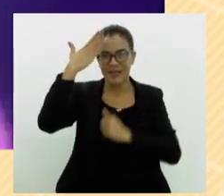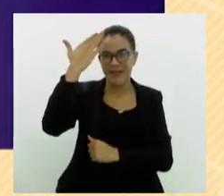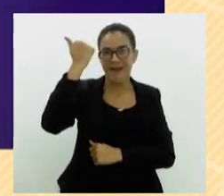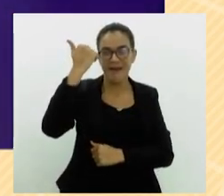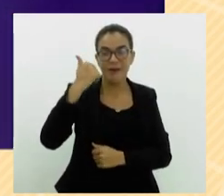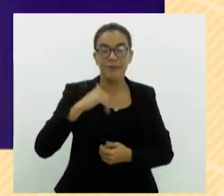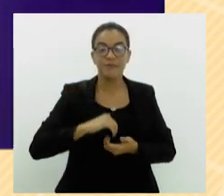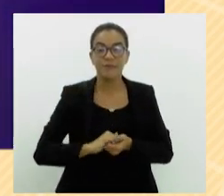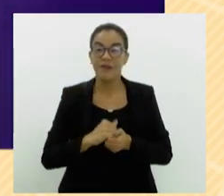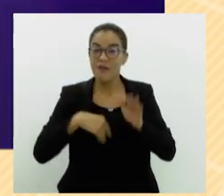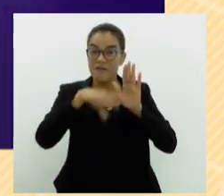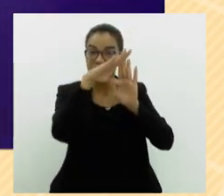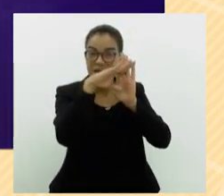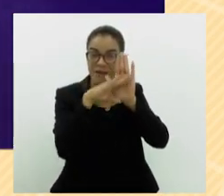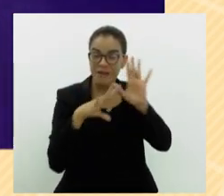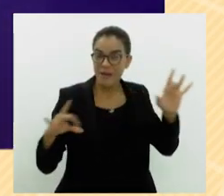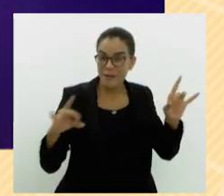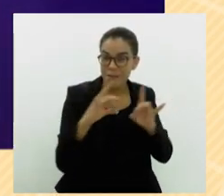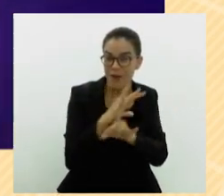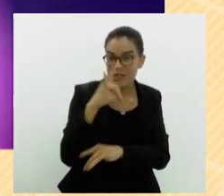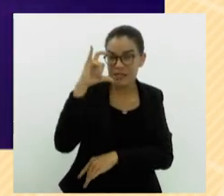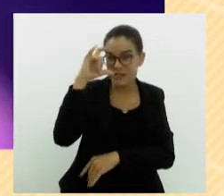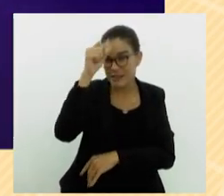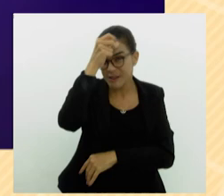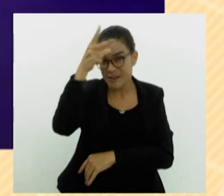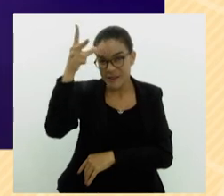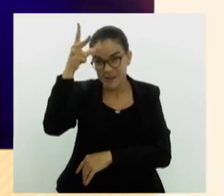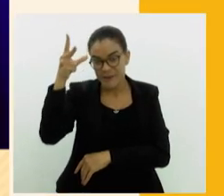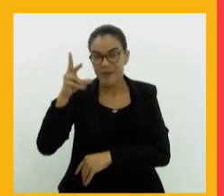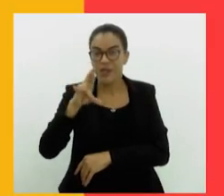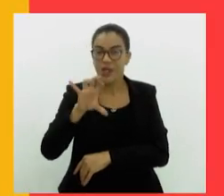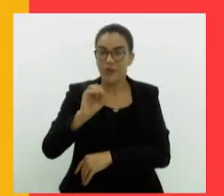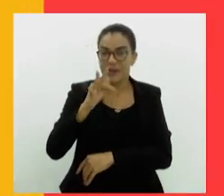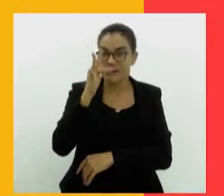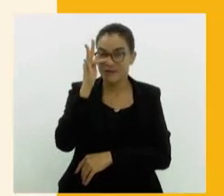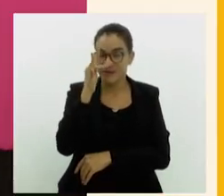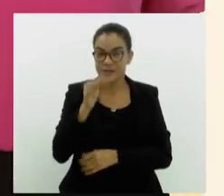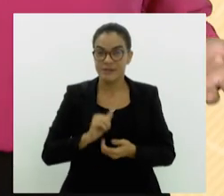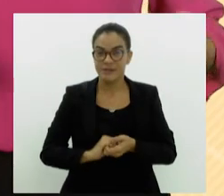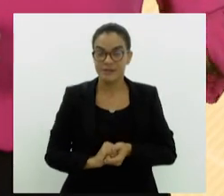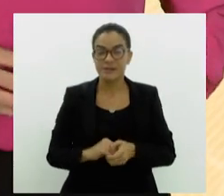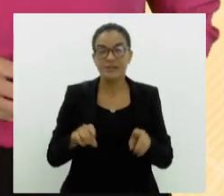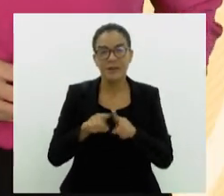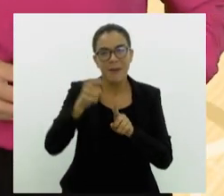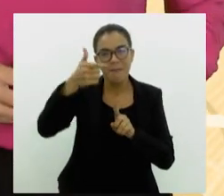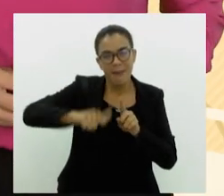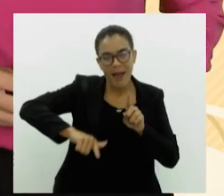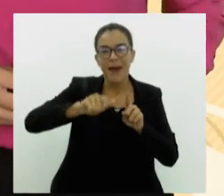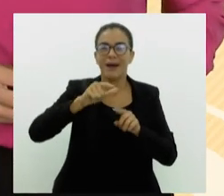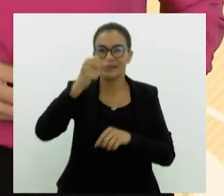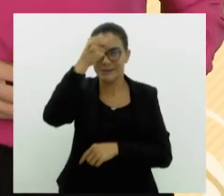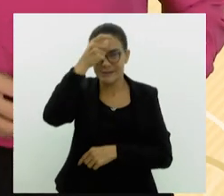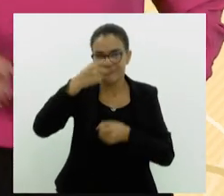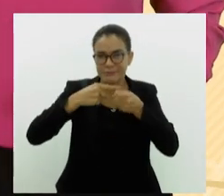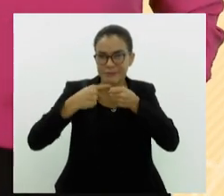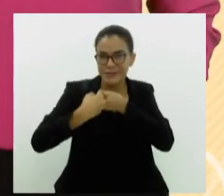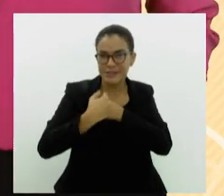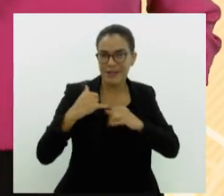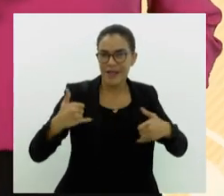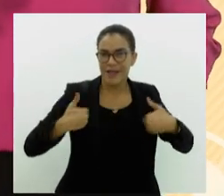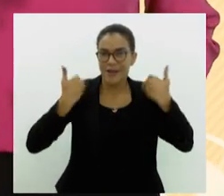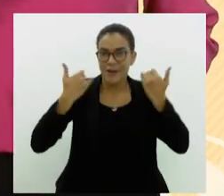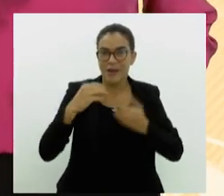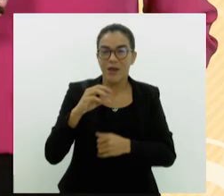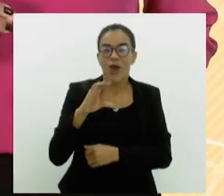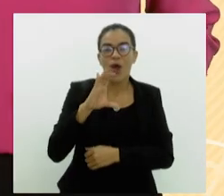E veja a programação completa no Instagram da Prefeitura de Rio das Flores. E tem mais município fazendo aniversário. Conceição